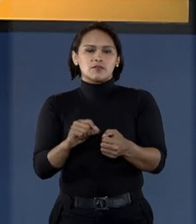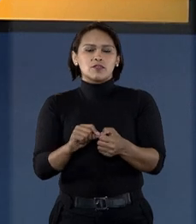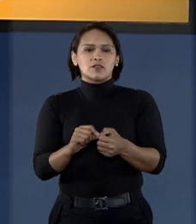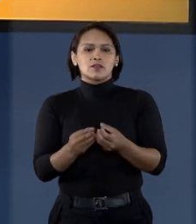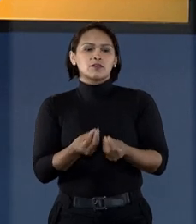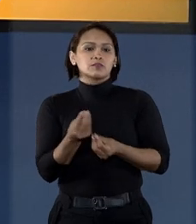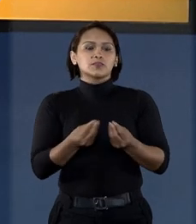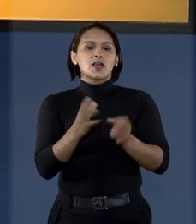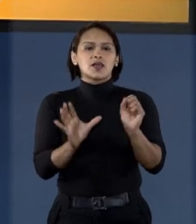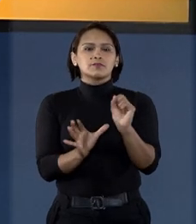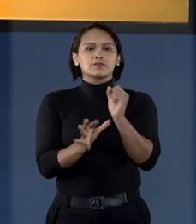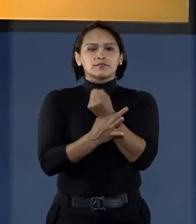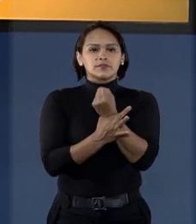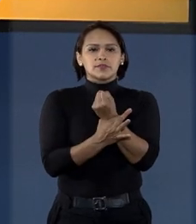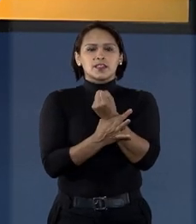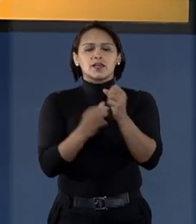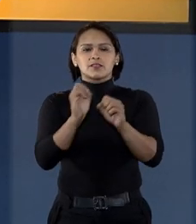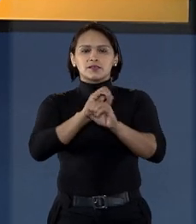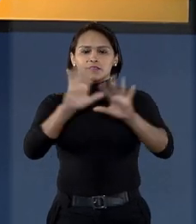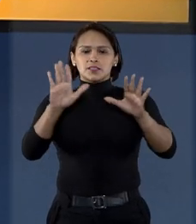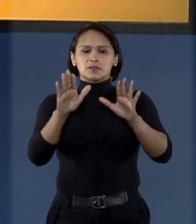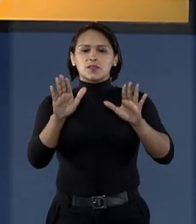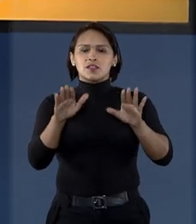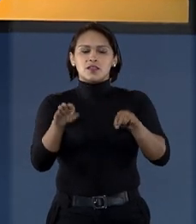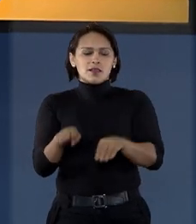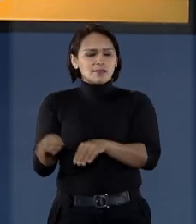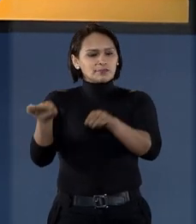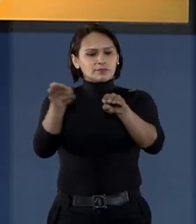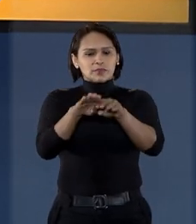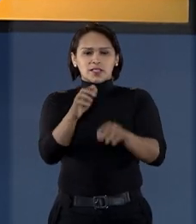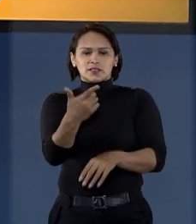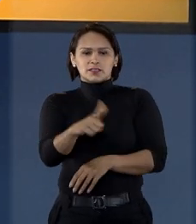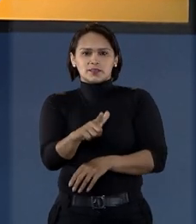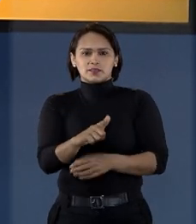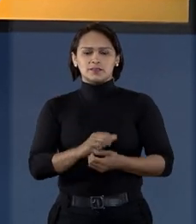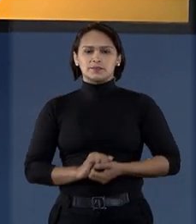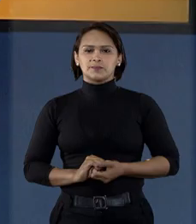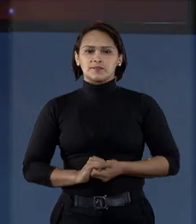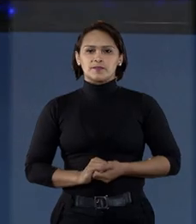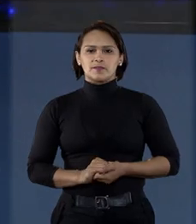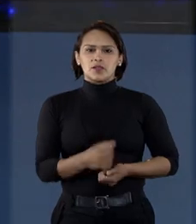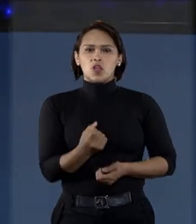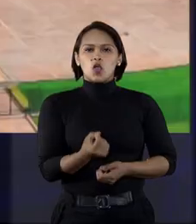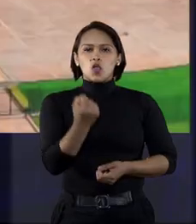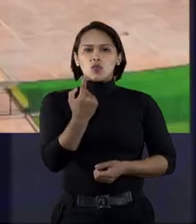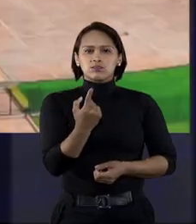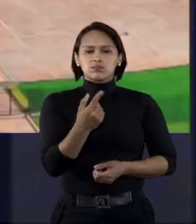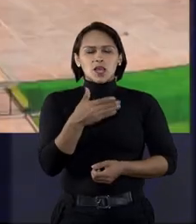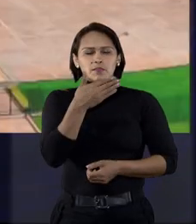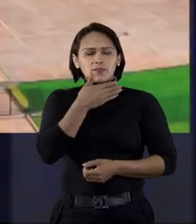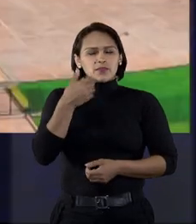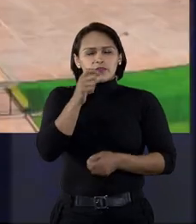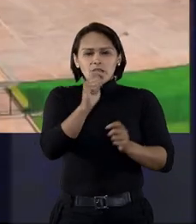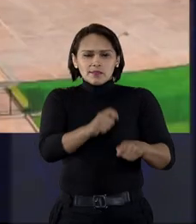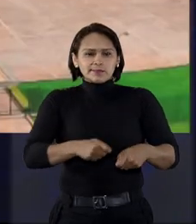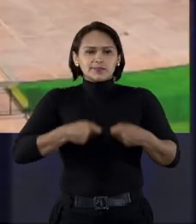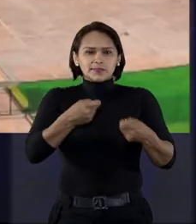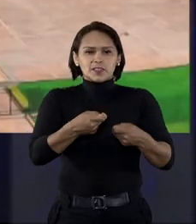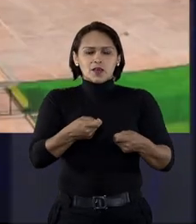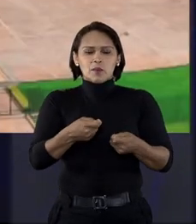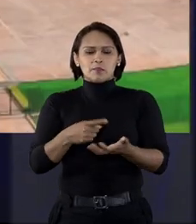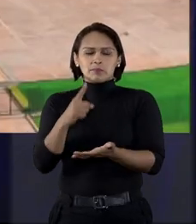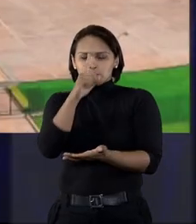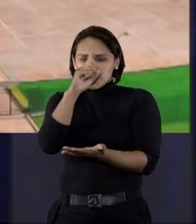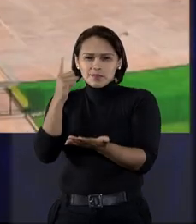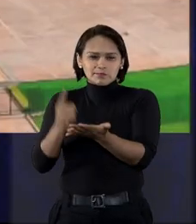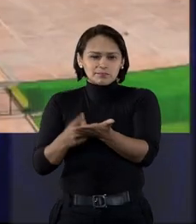tomada, de modo a garantir transparência e imparcialidade. Vamos ouvir. Um dos maiores desafios